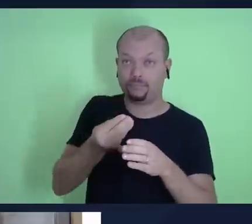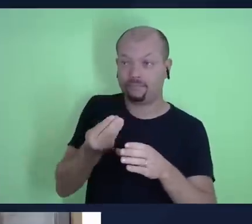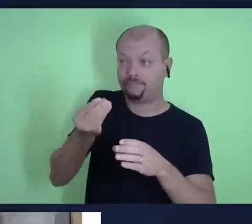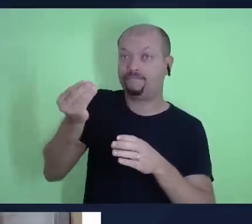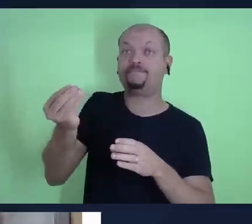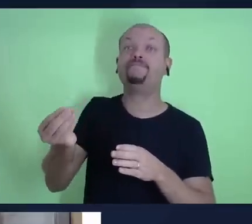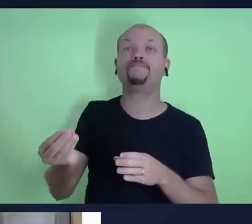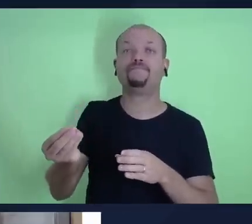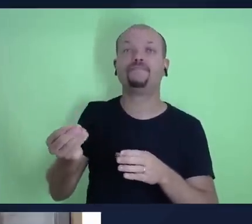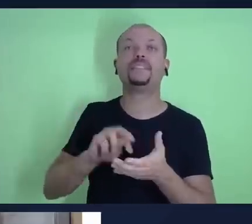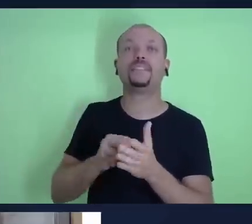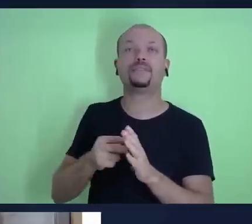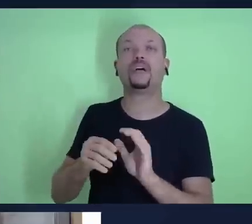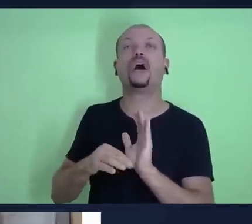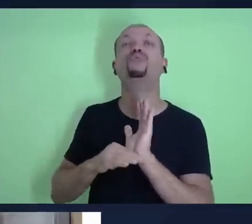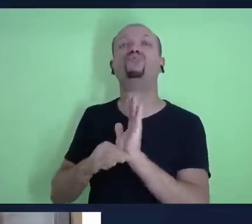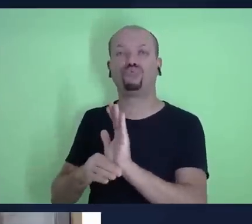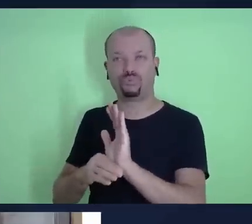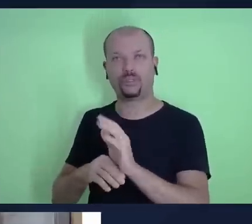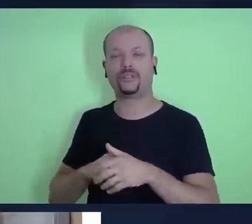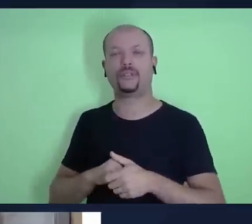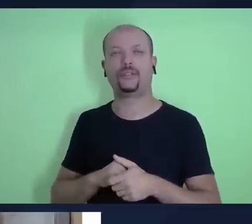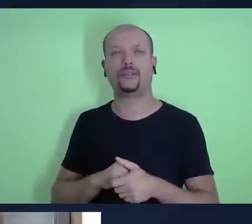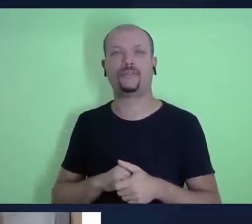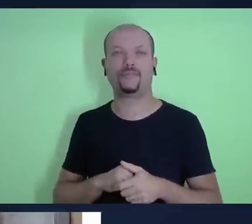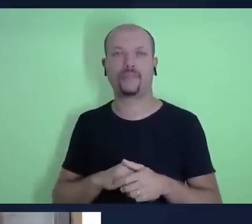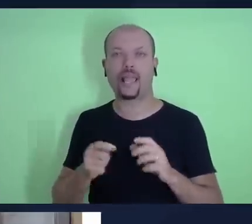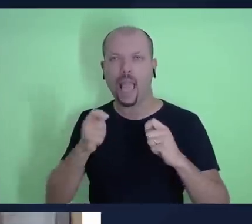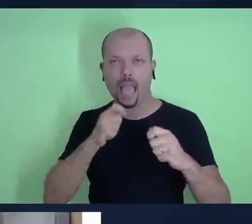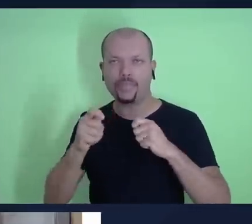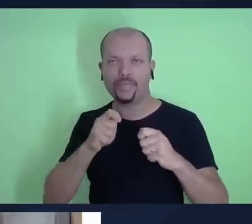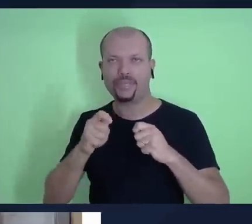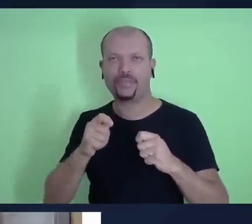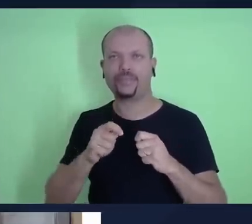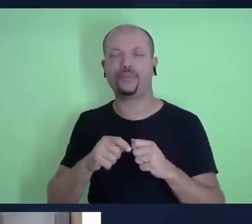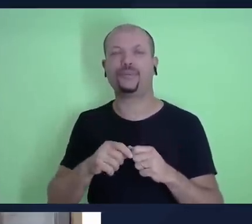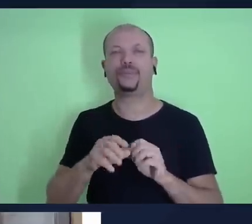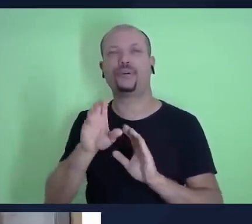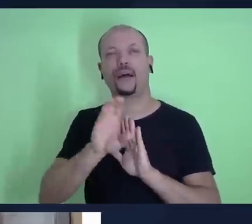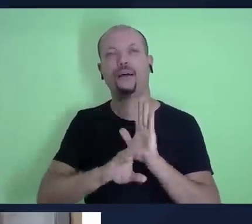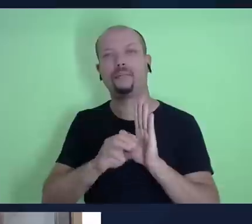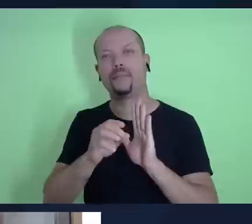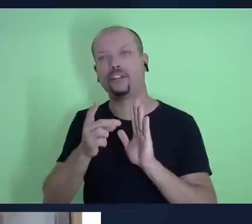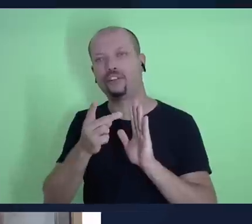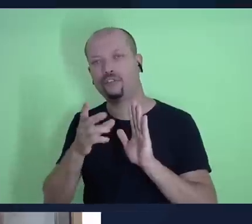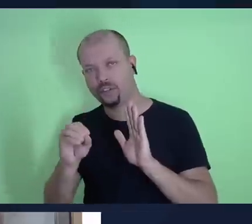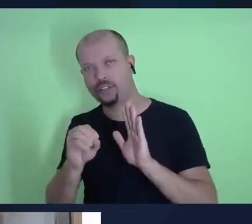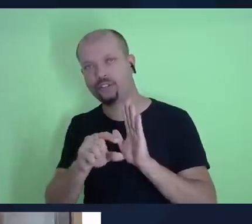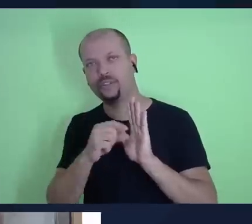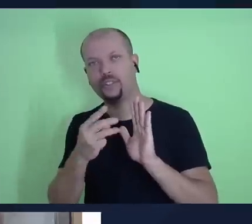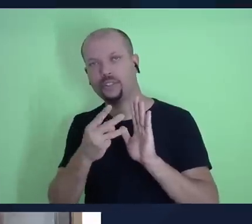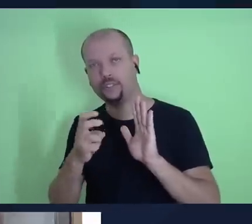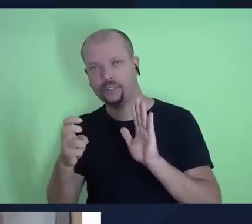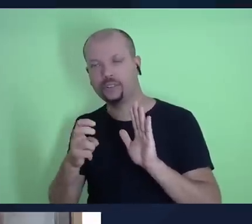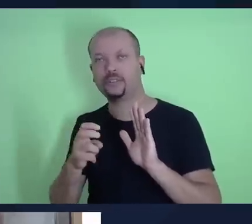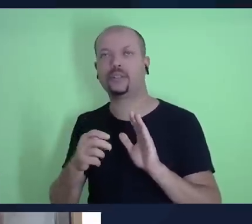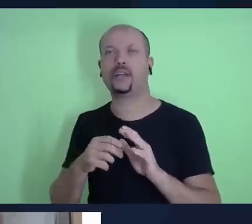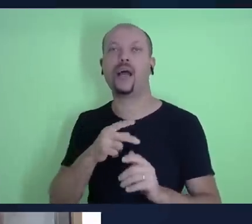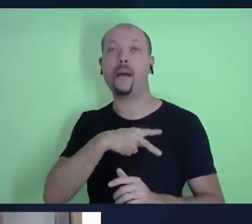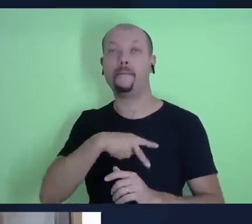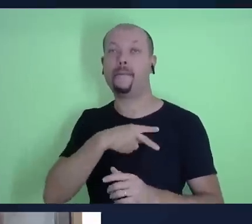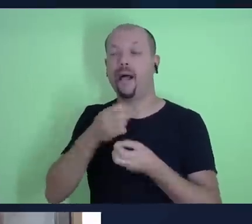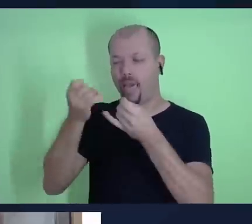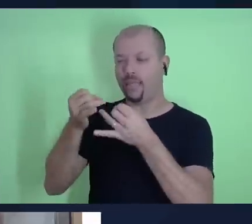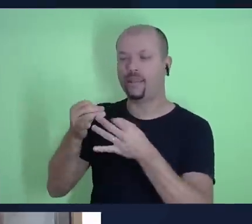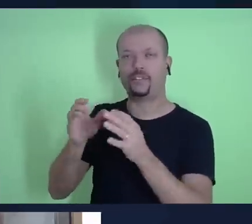contribuir para isso. Não é à toa que em Atos 20 e 35, Paulo cita as palavras de Jesus dizendo que é